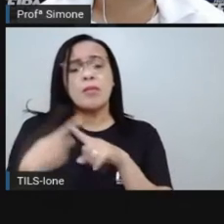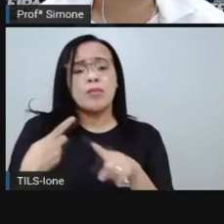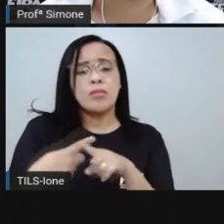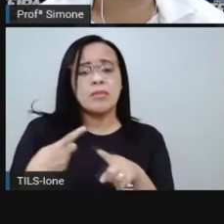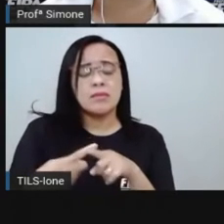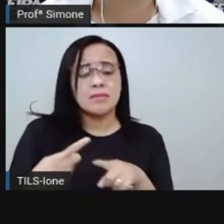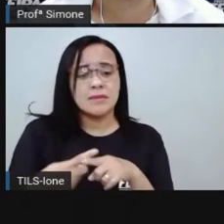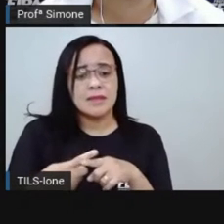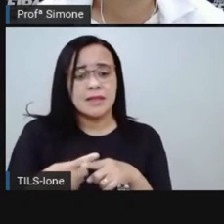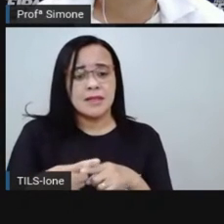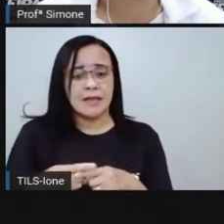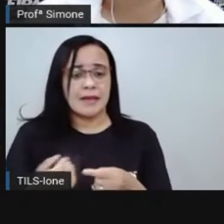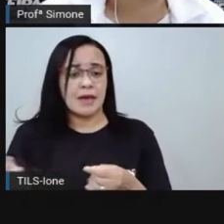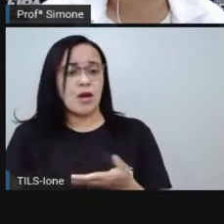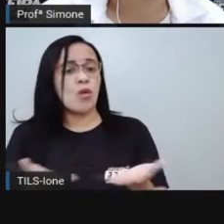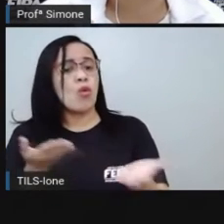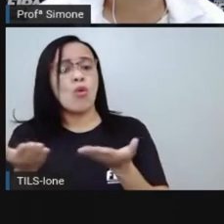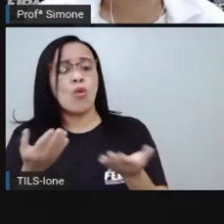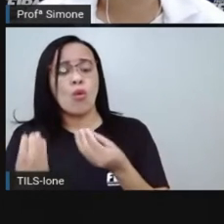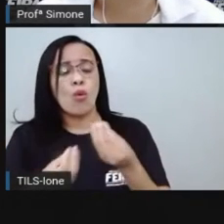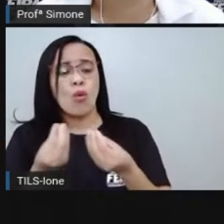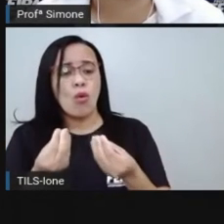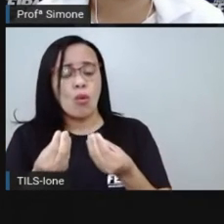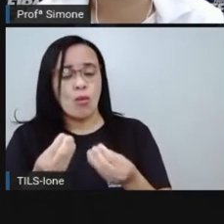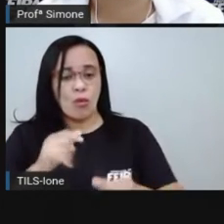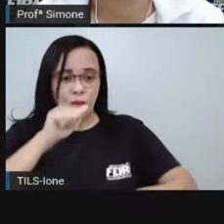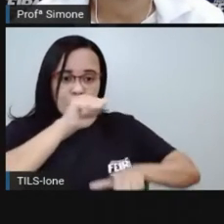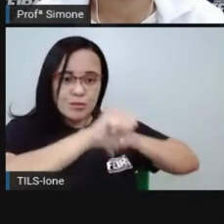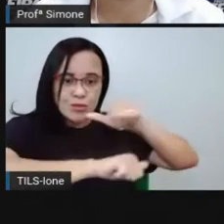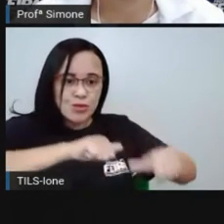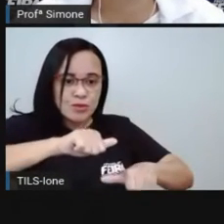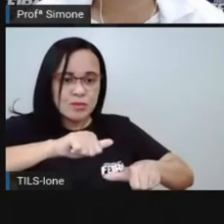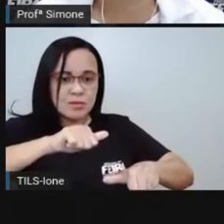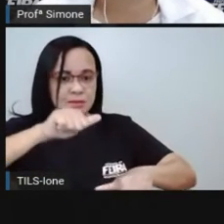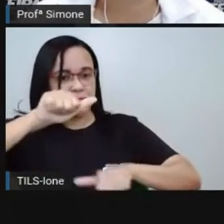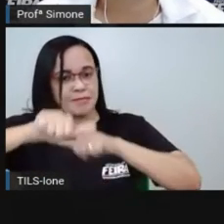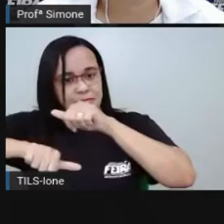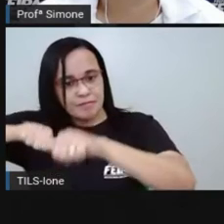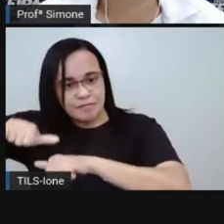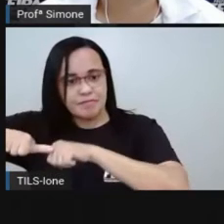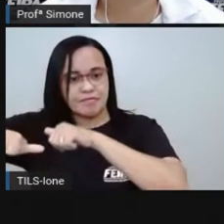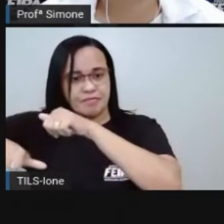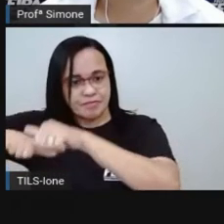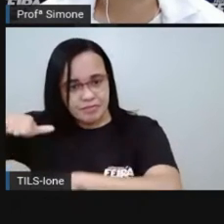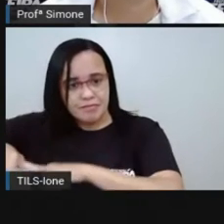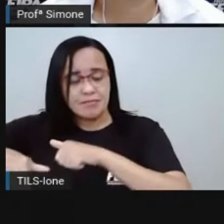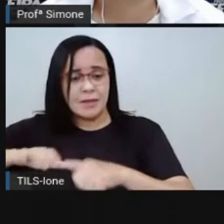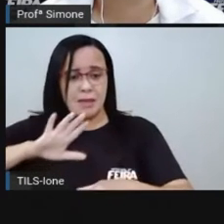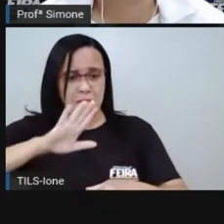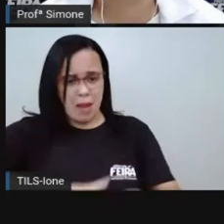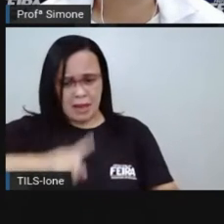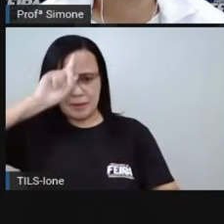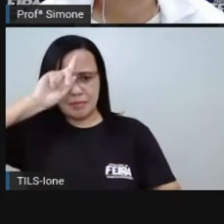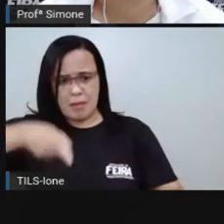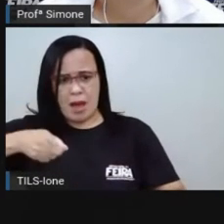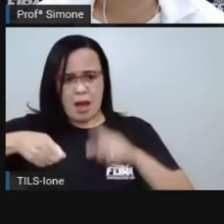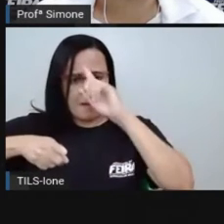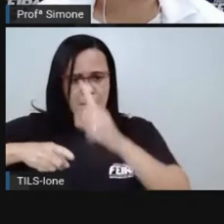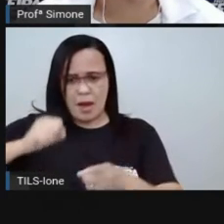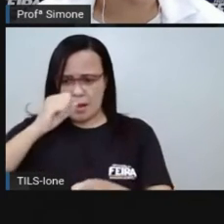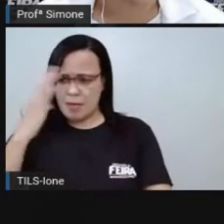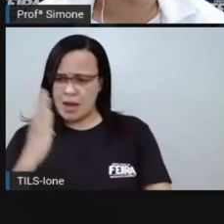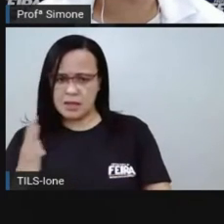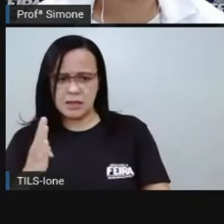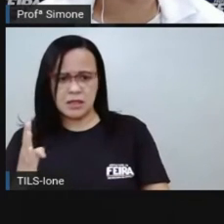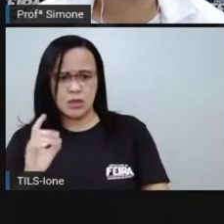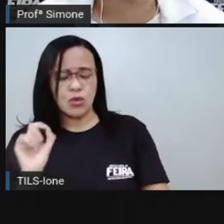da transição de monarquia para a república e quem conduzia o Brasil era o exército. O